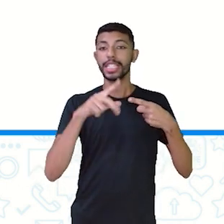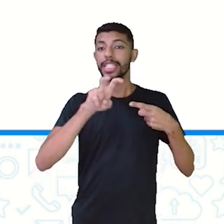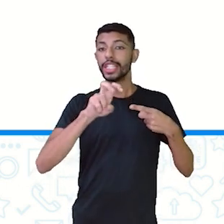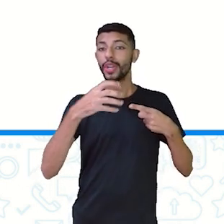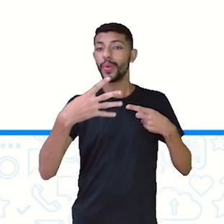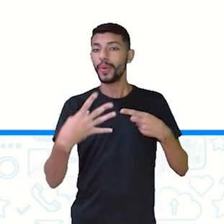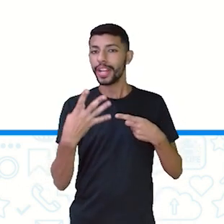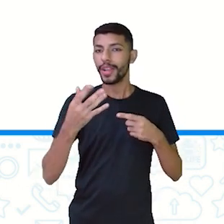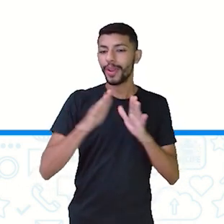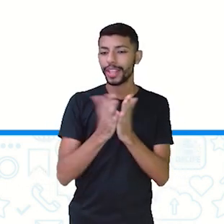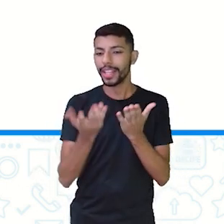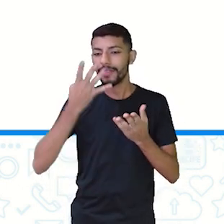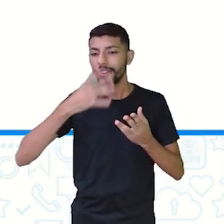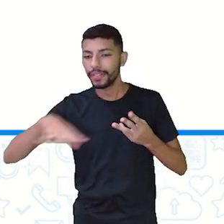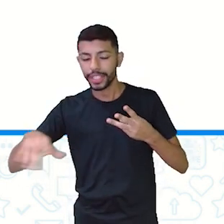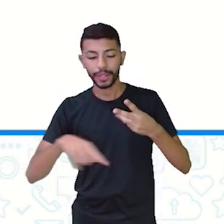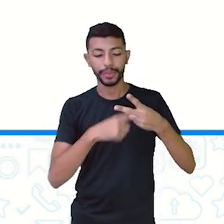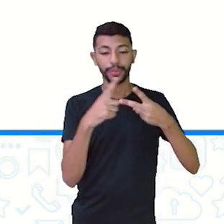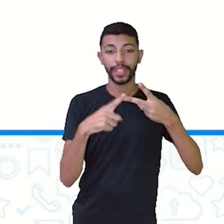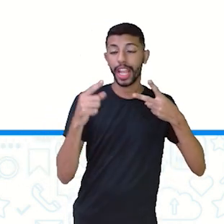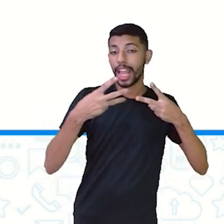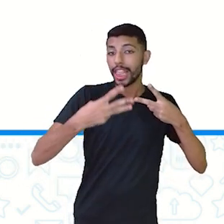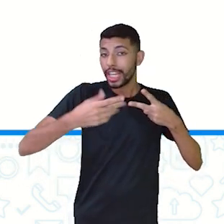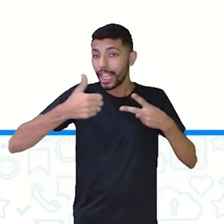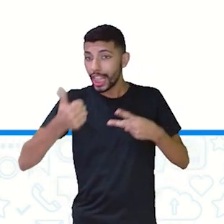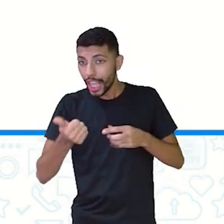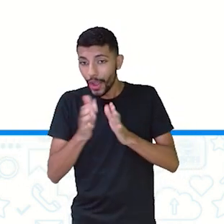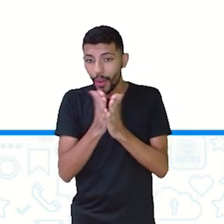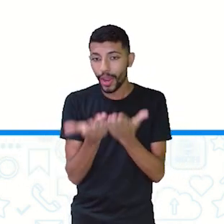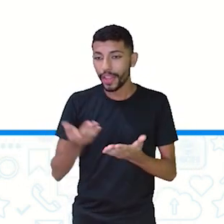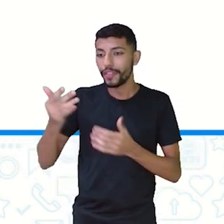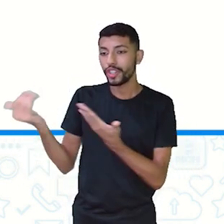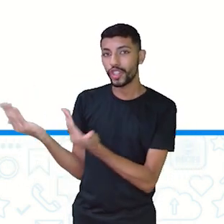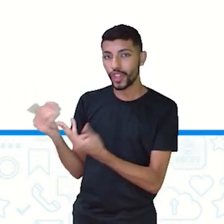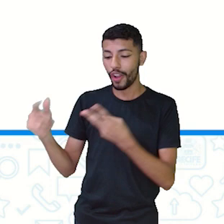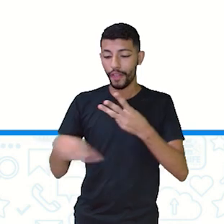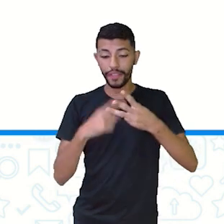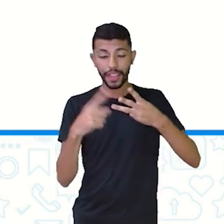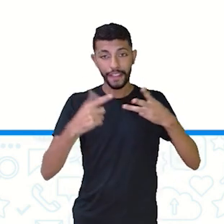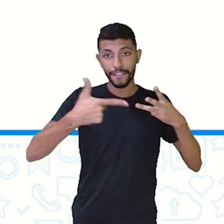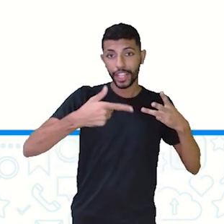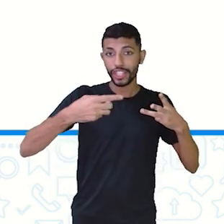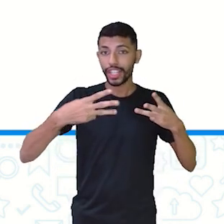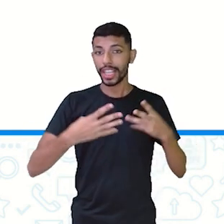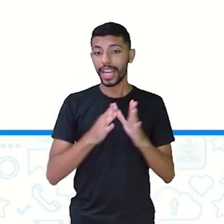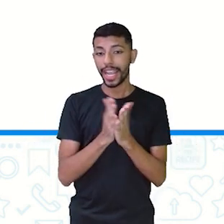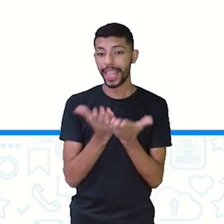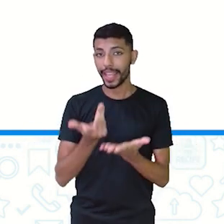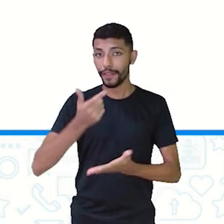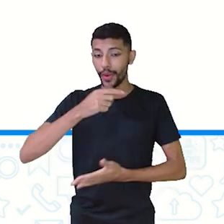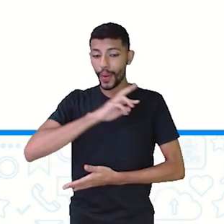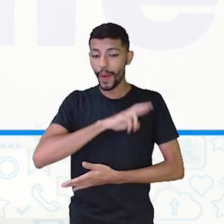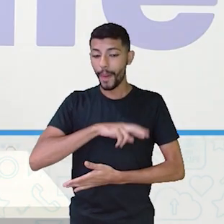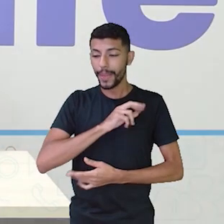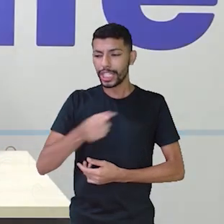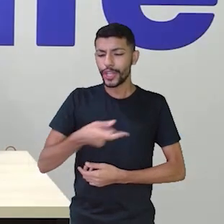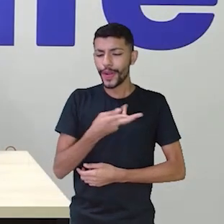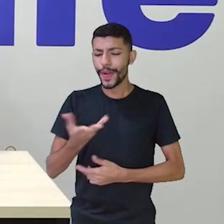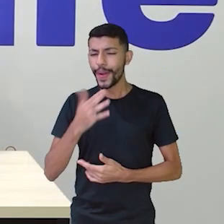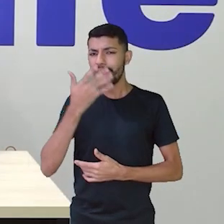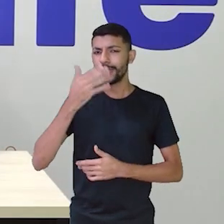infantis, 31 juvenis, 23 de romance. Quantos livros tem na